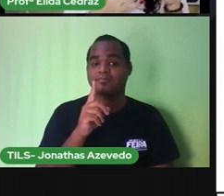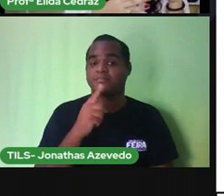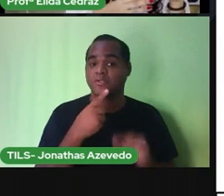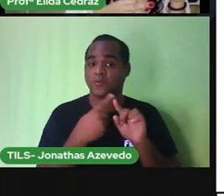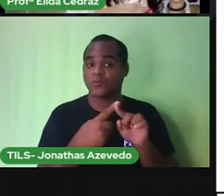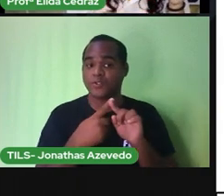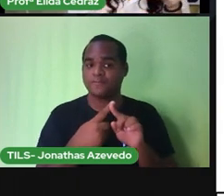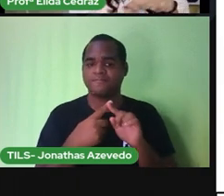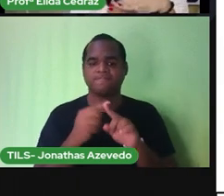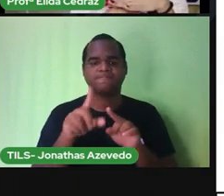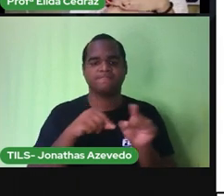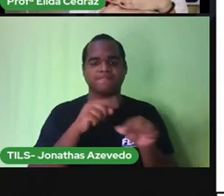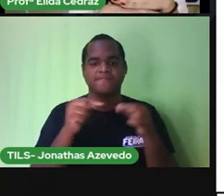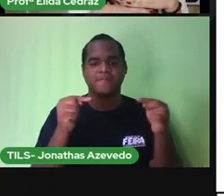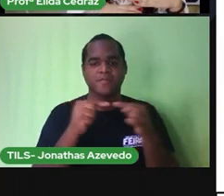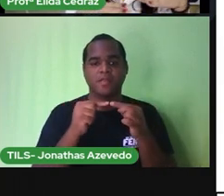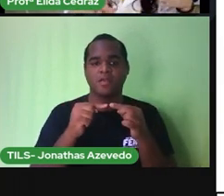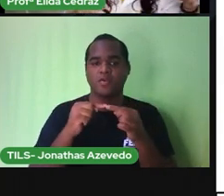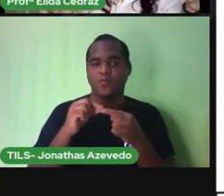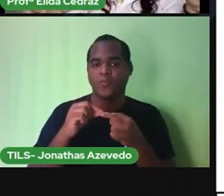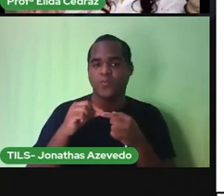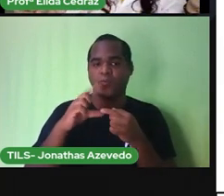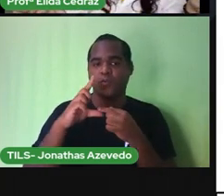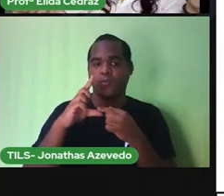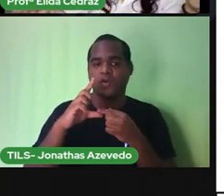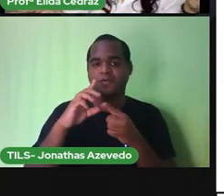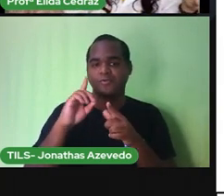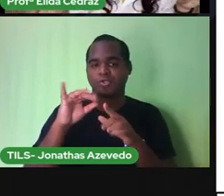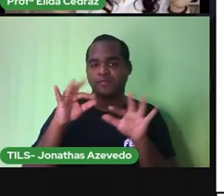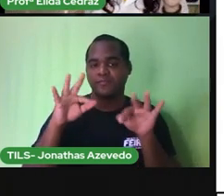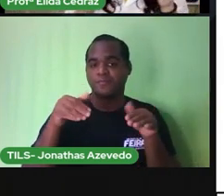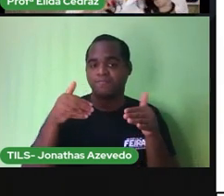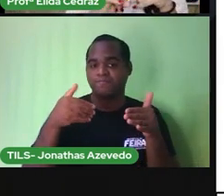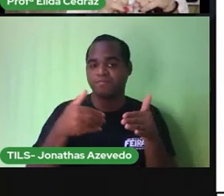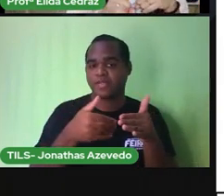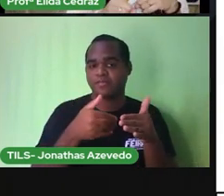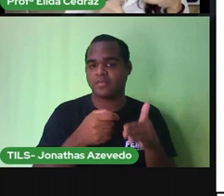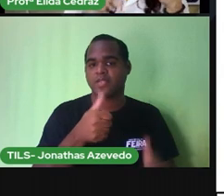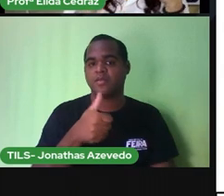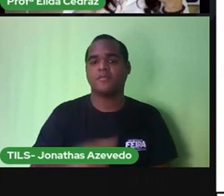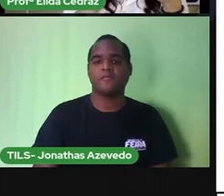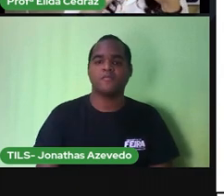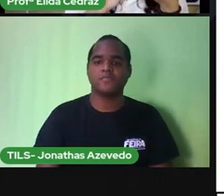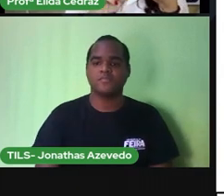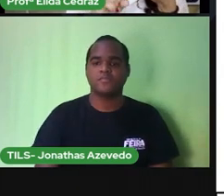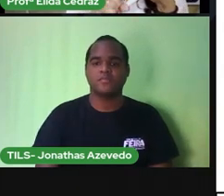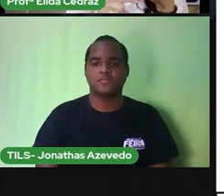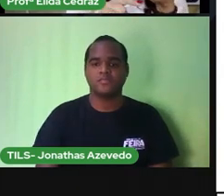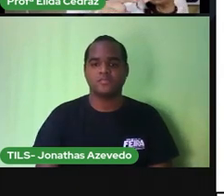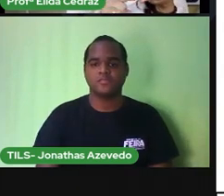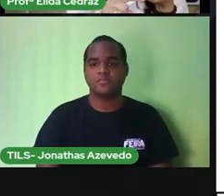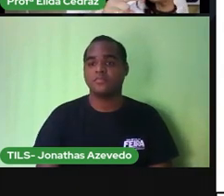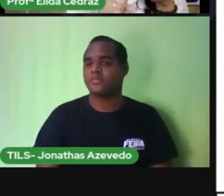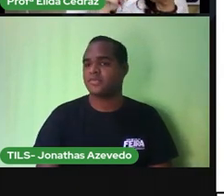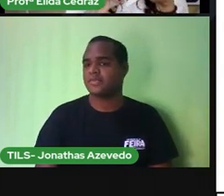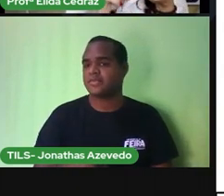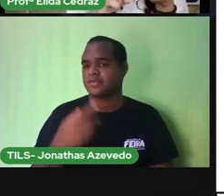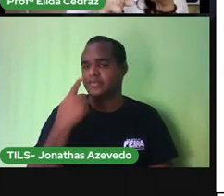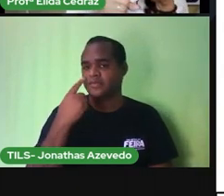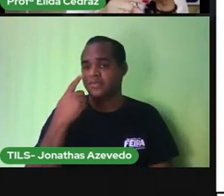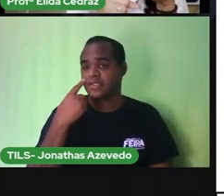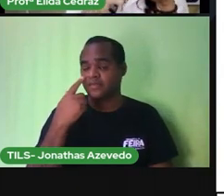no produto com maior prazo de validade aí você vai ter que olhar a data